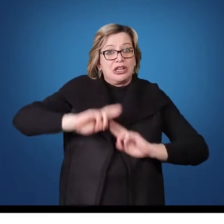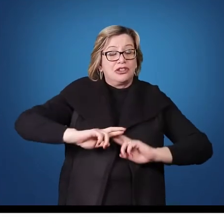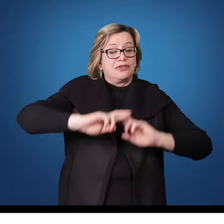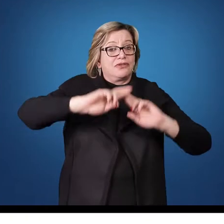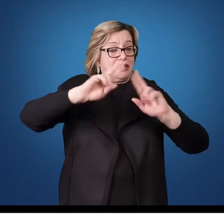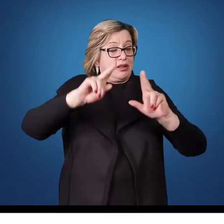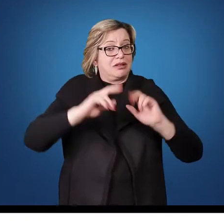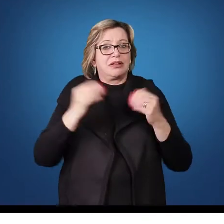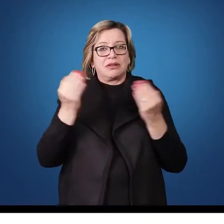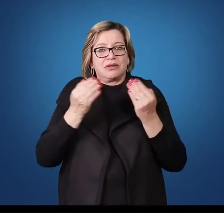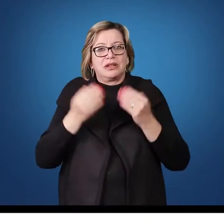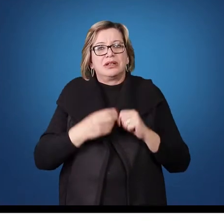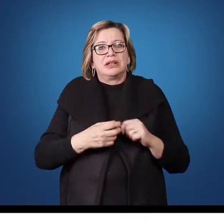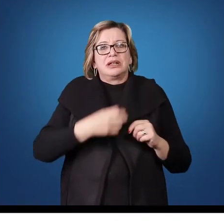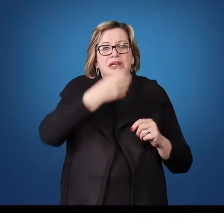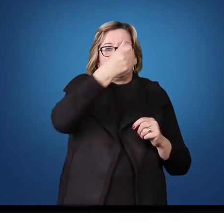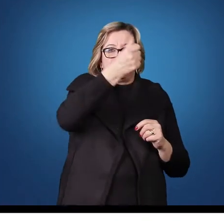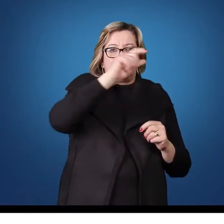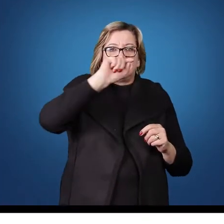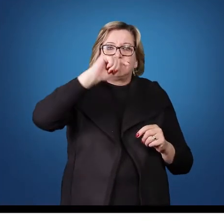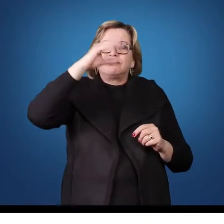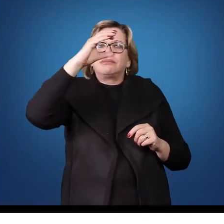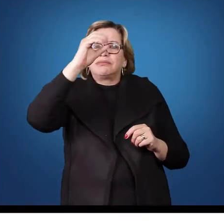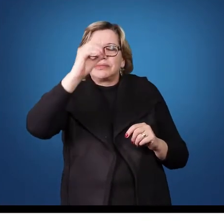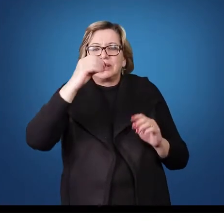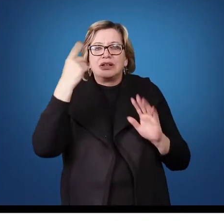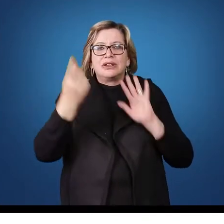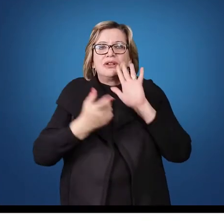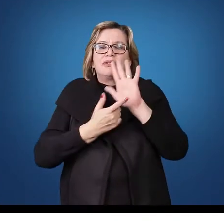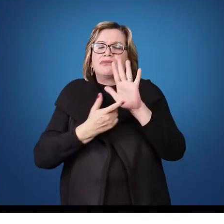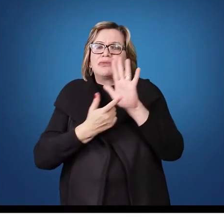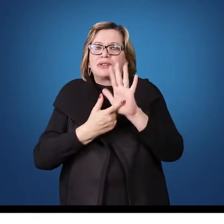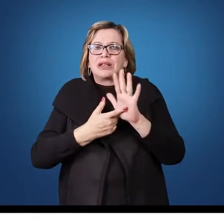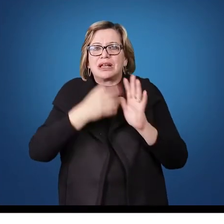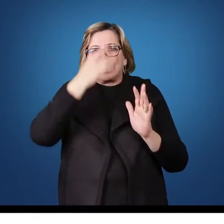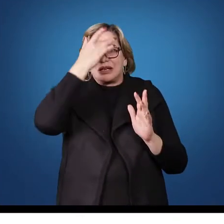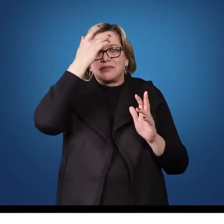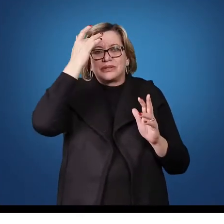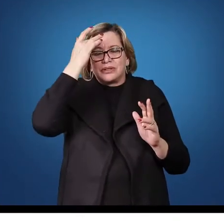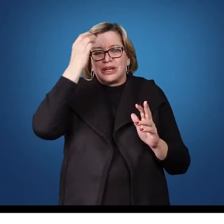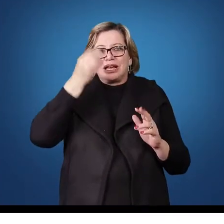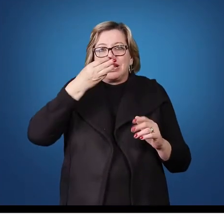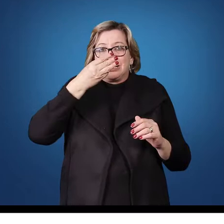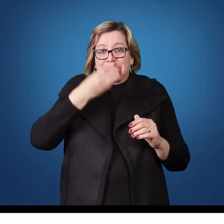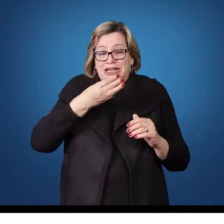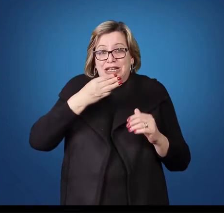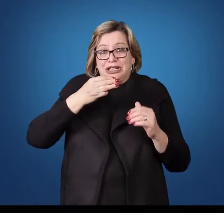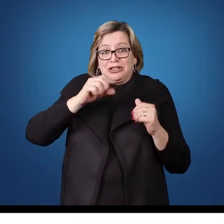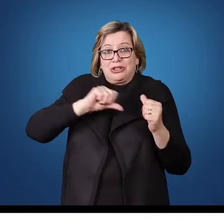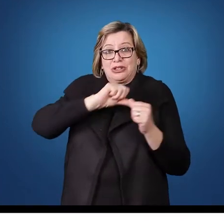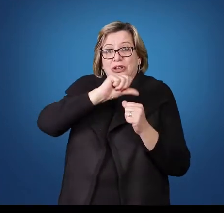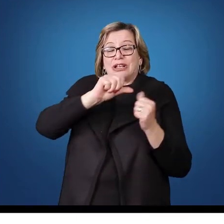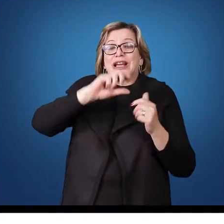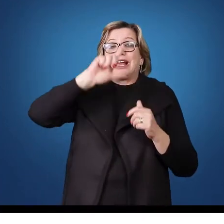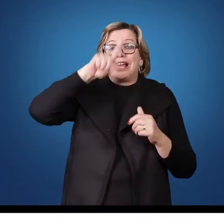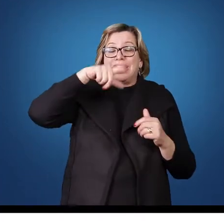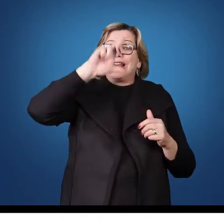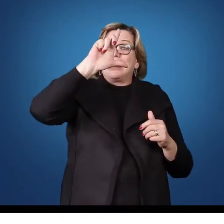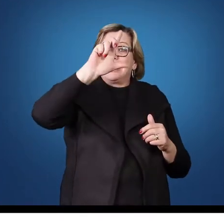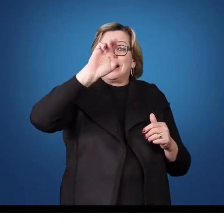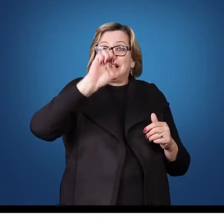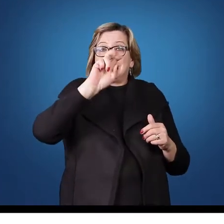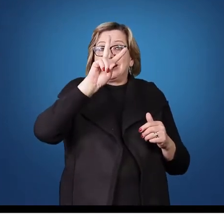sistema de jogo 6-0 em que o jogador da posição 3 assume a função de levantador. Então teremos